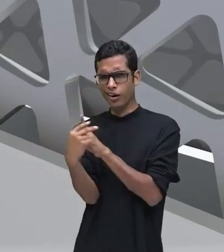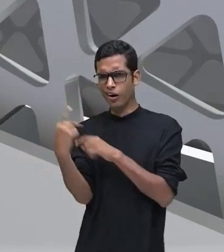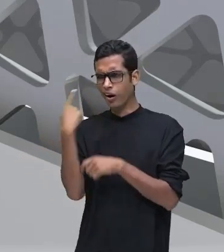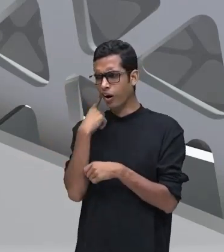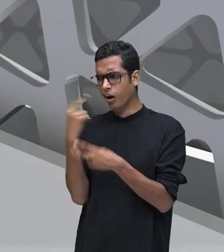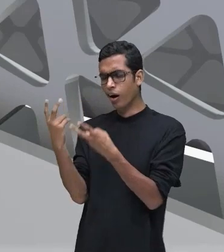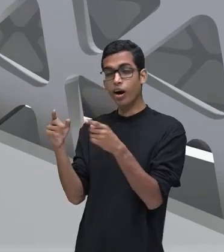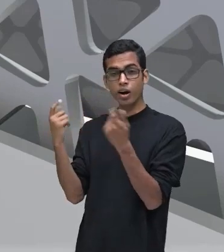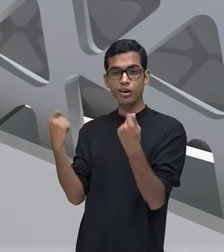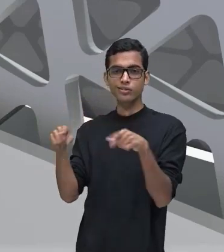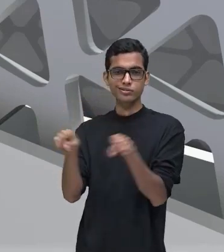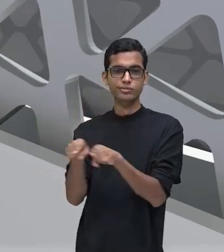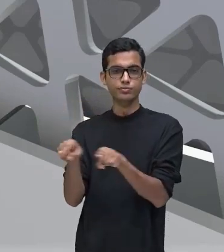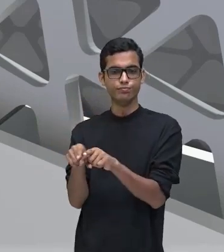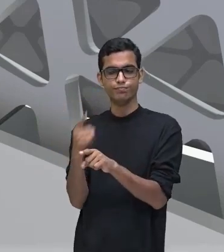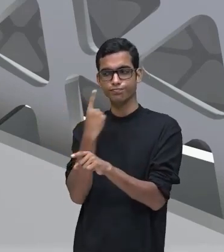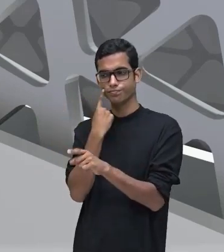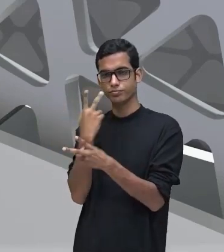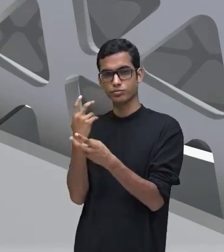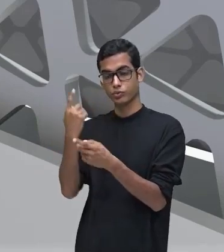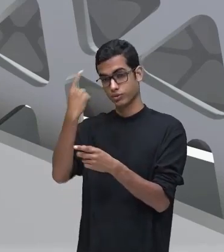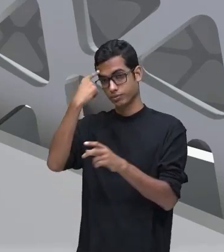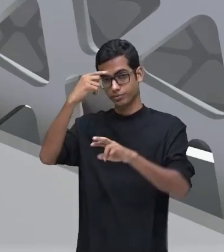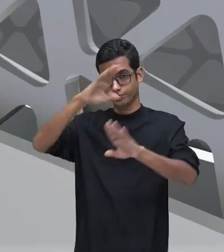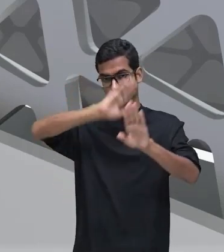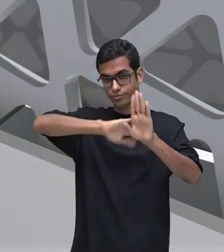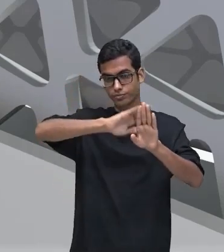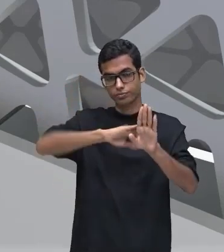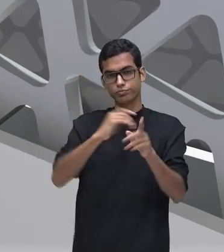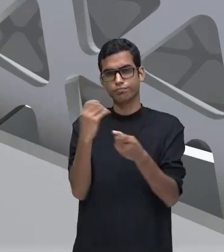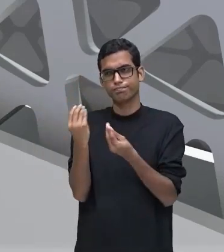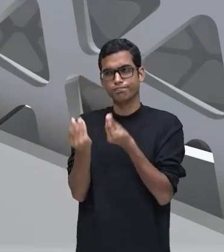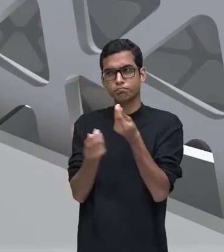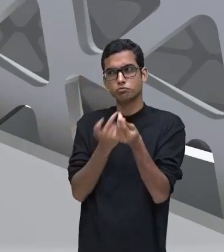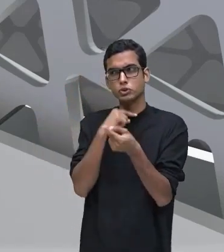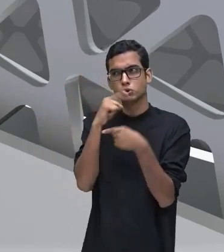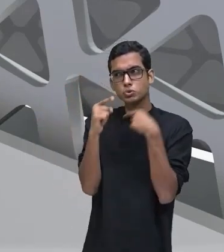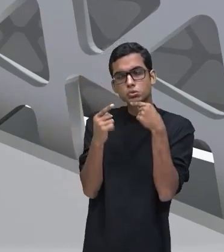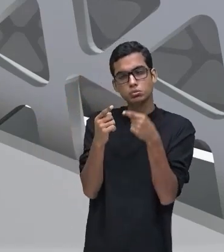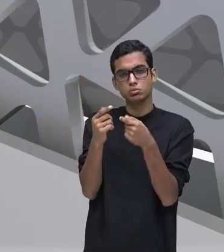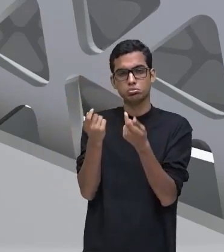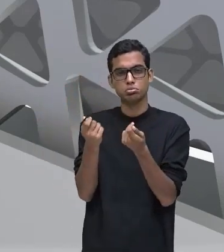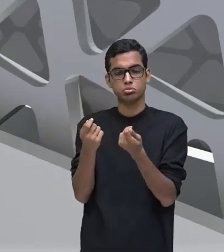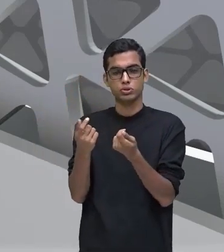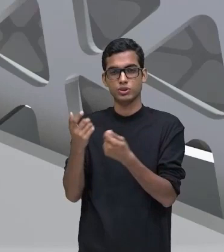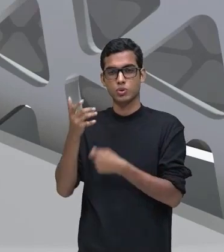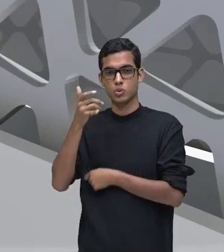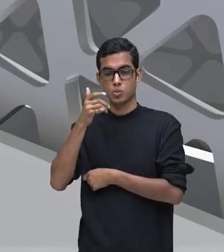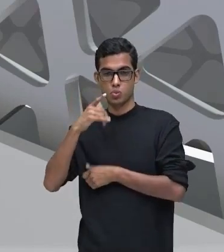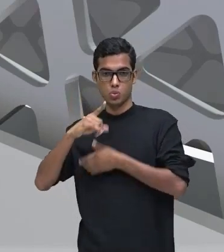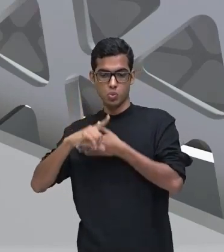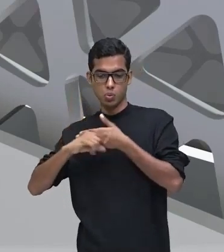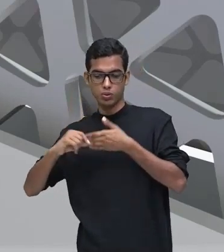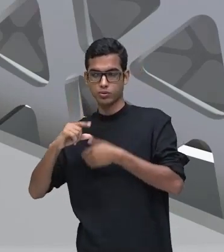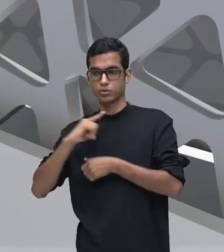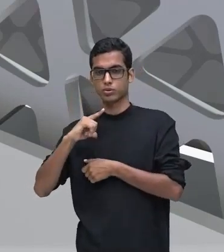ser questionada, certo? Por ser subjetiva, acaba sendo uma ideia que o autor tem com relação a Iracema. que o narrador